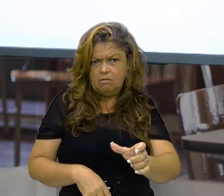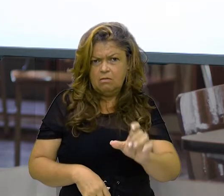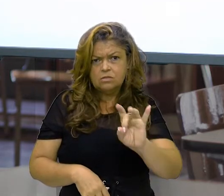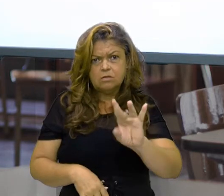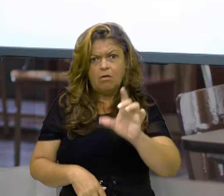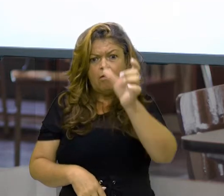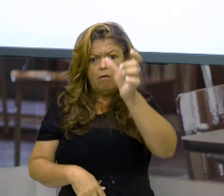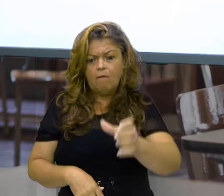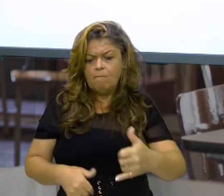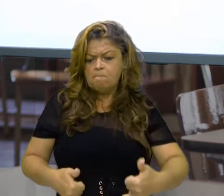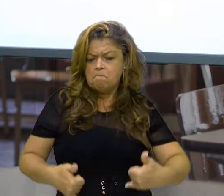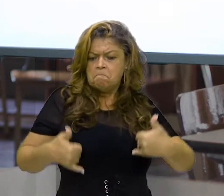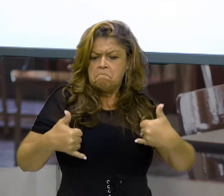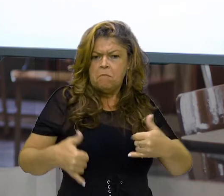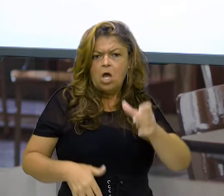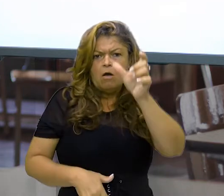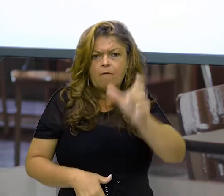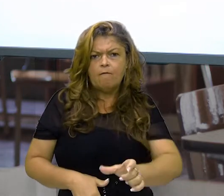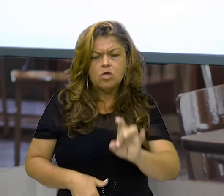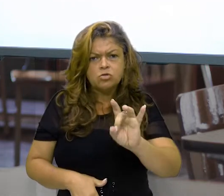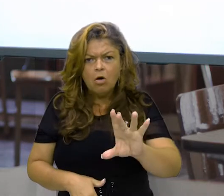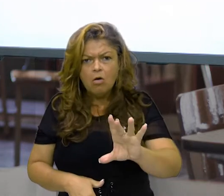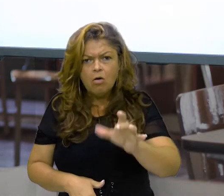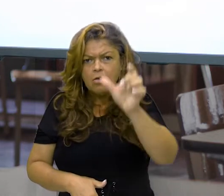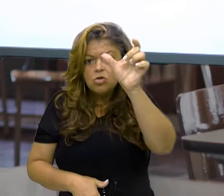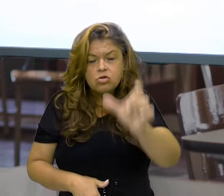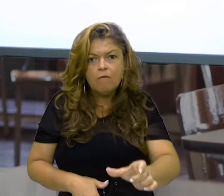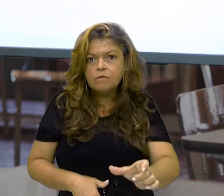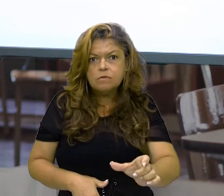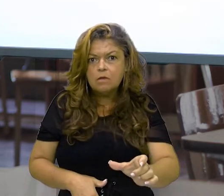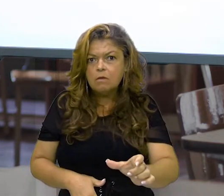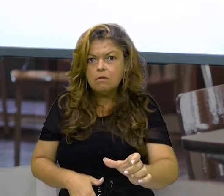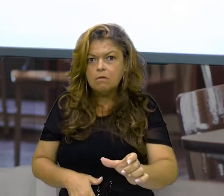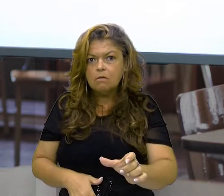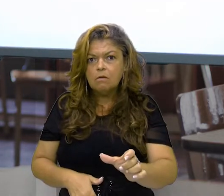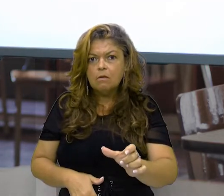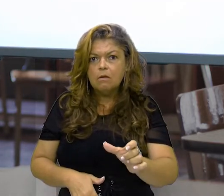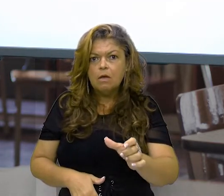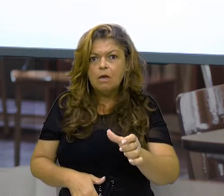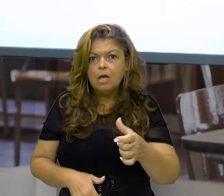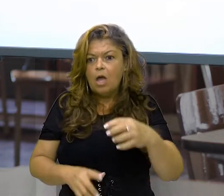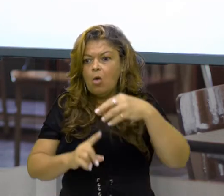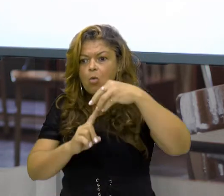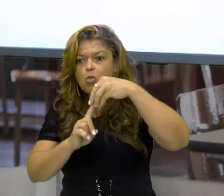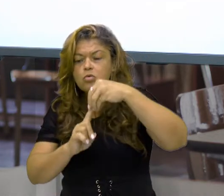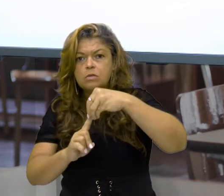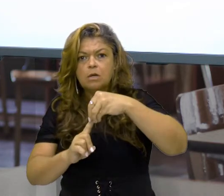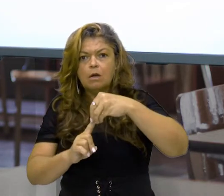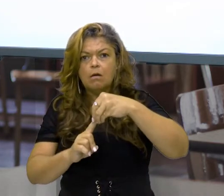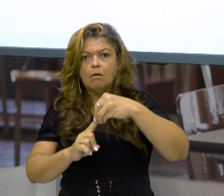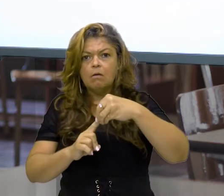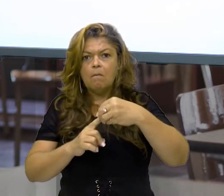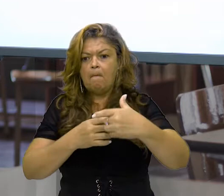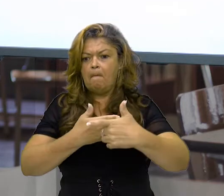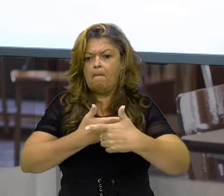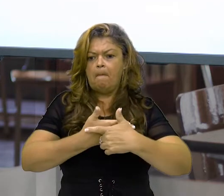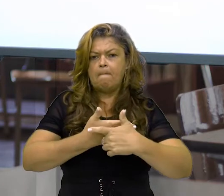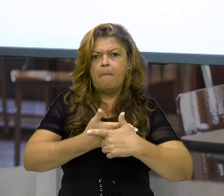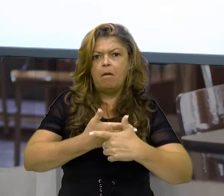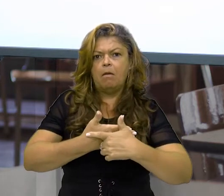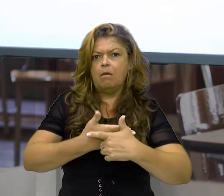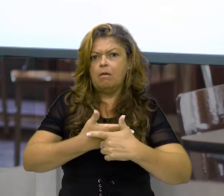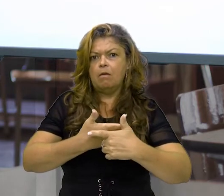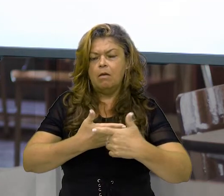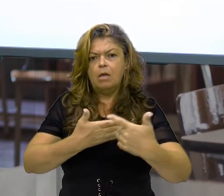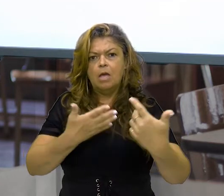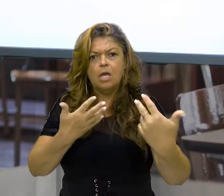sempre existirá uma única pessoa. Não existirá uma pessoa